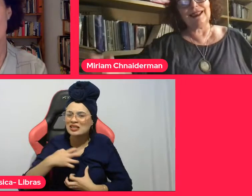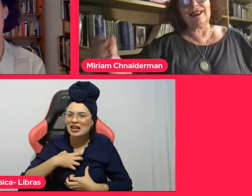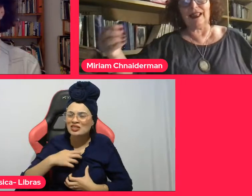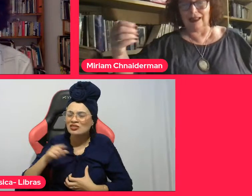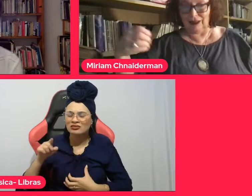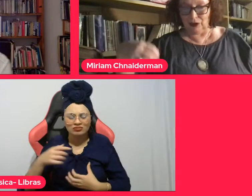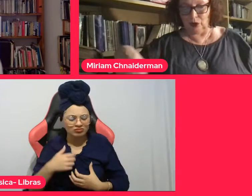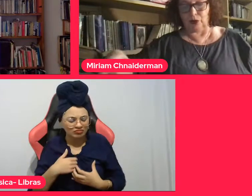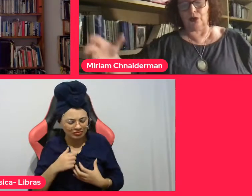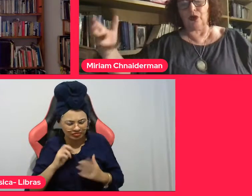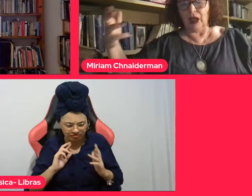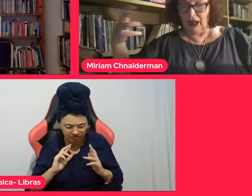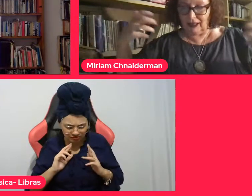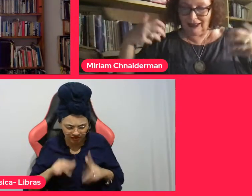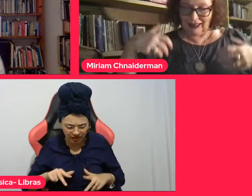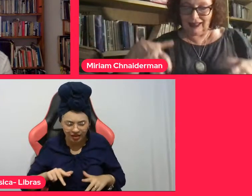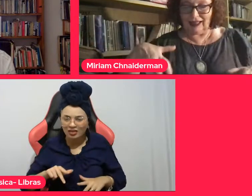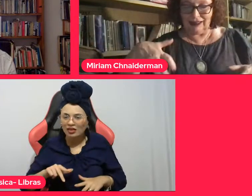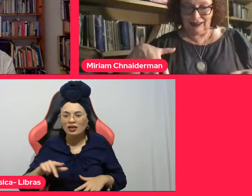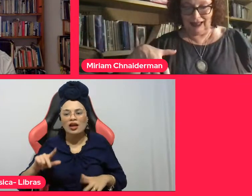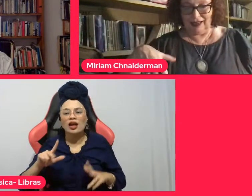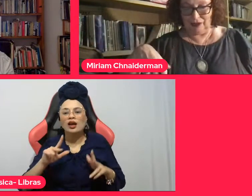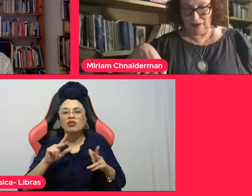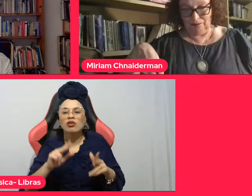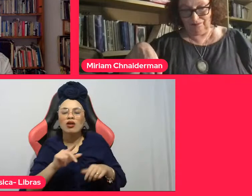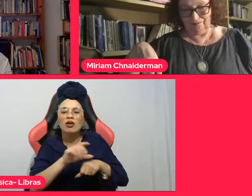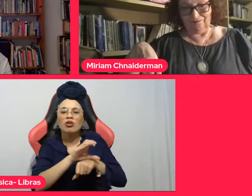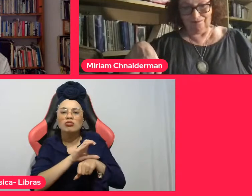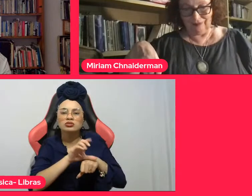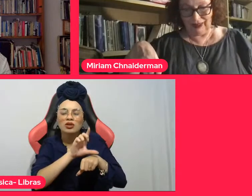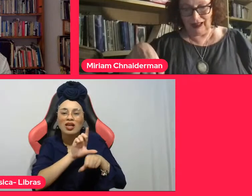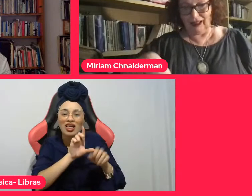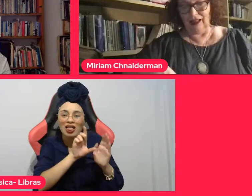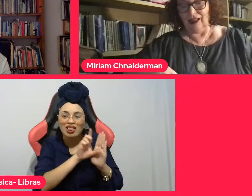não tivesse esse outro internalizado.